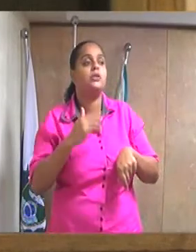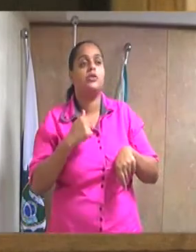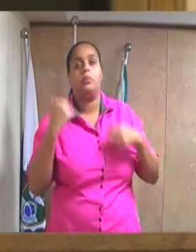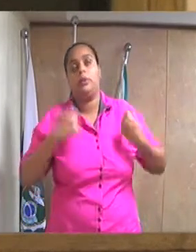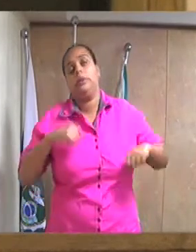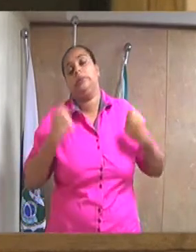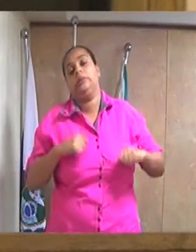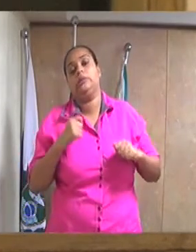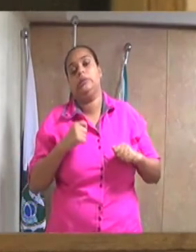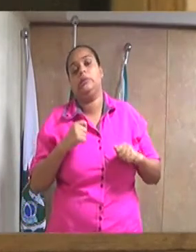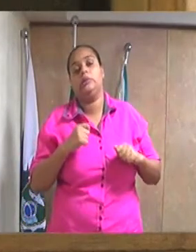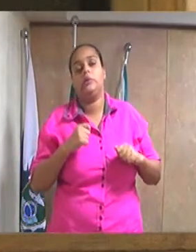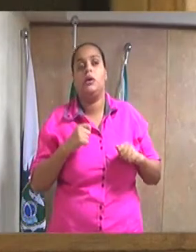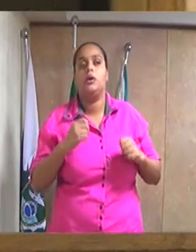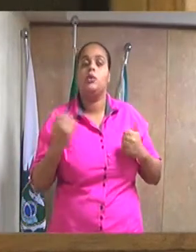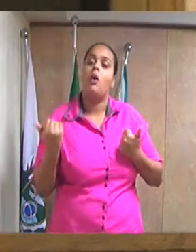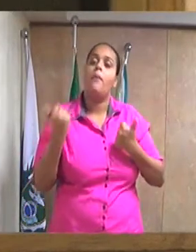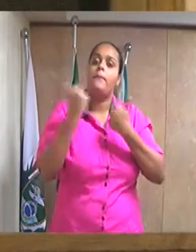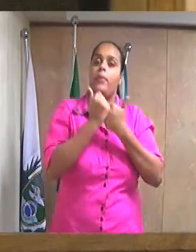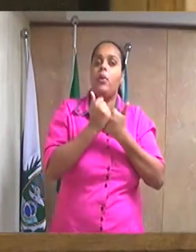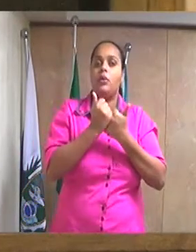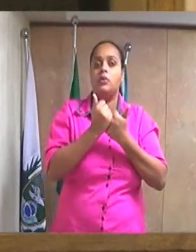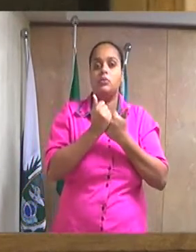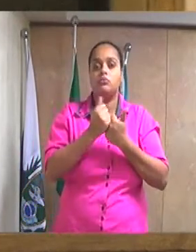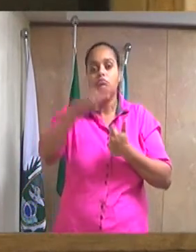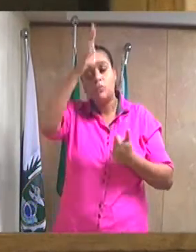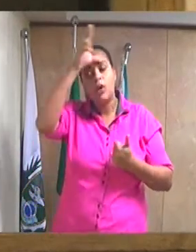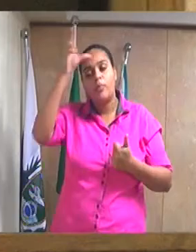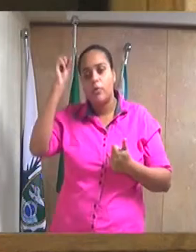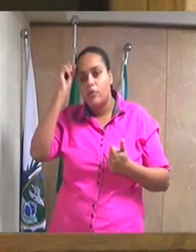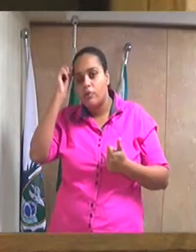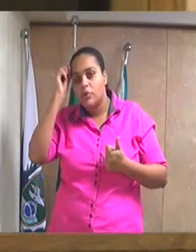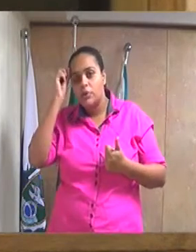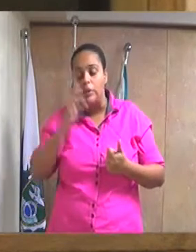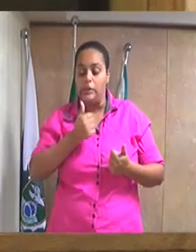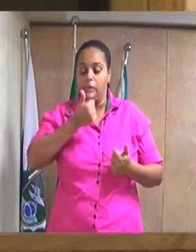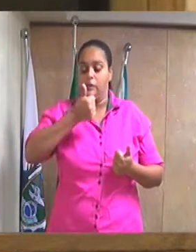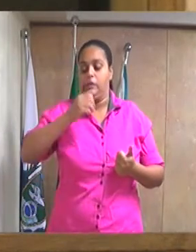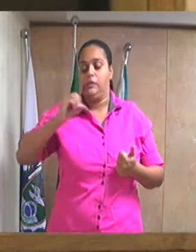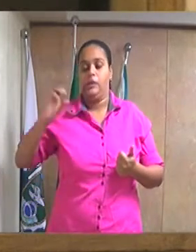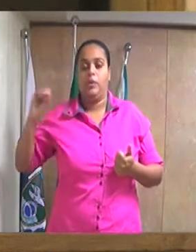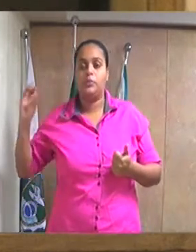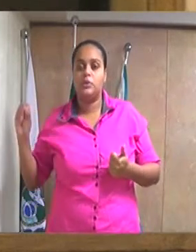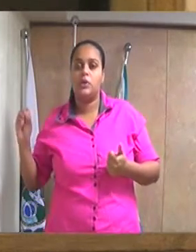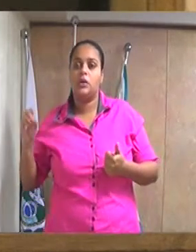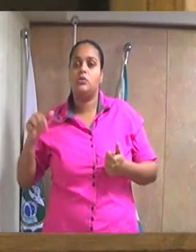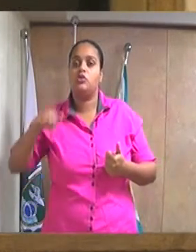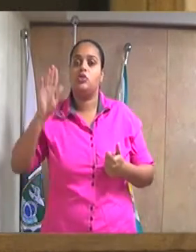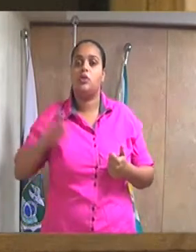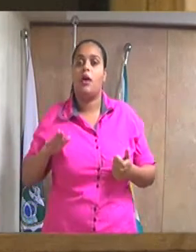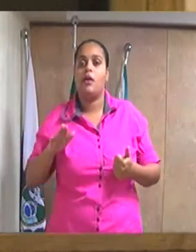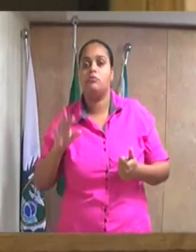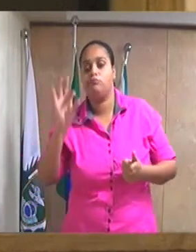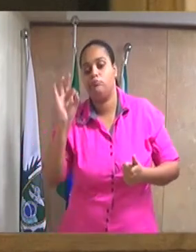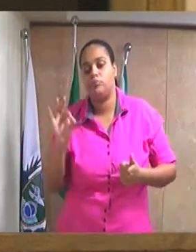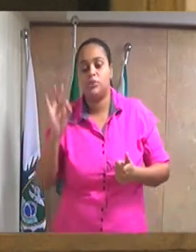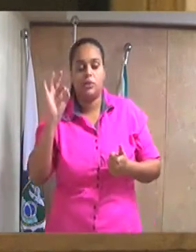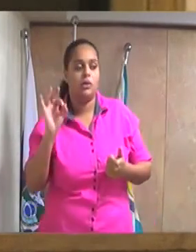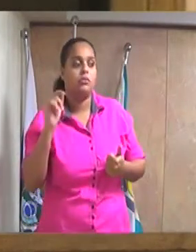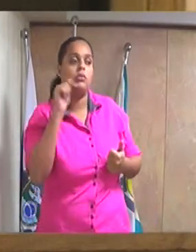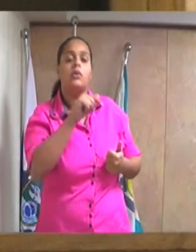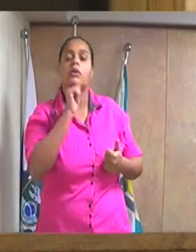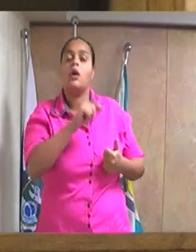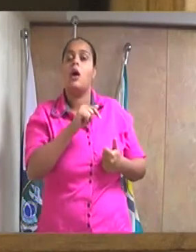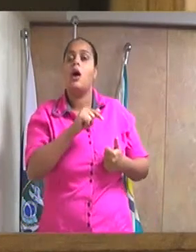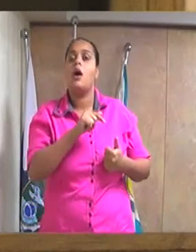sobrevivendo, e hoje depende praticamente 100% da prefeitura, e se no passado, Beto